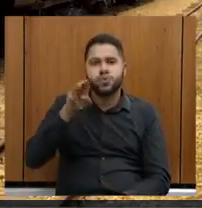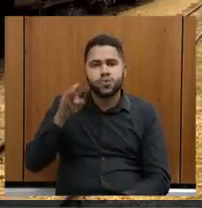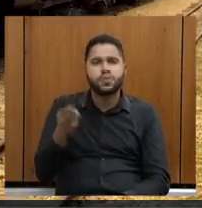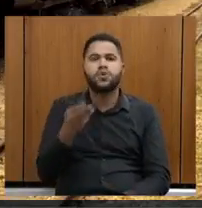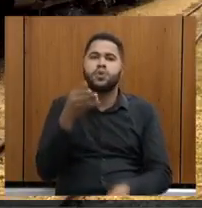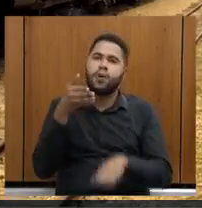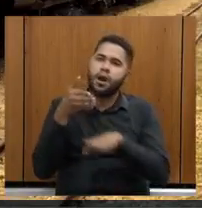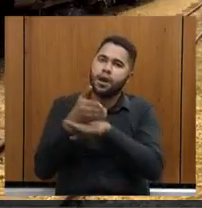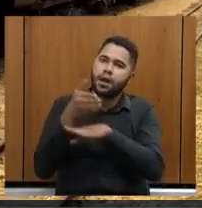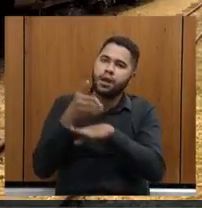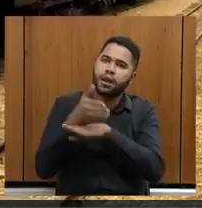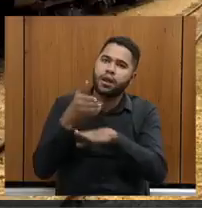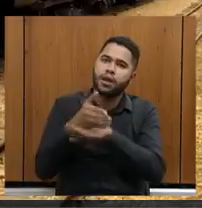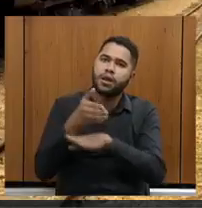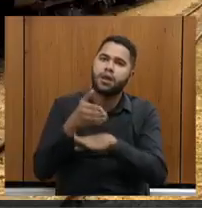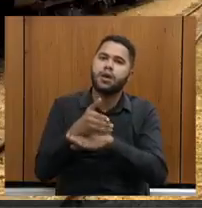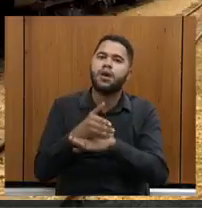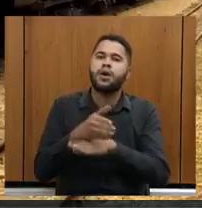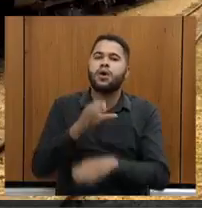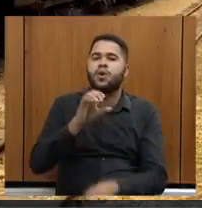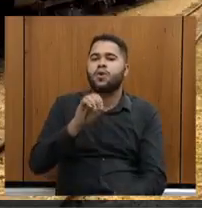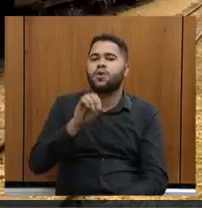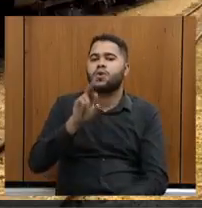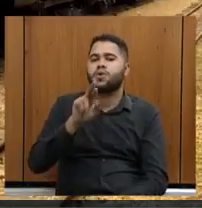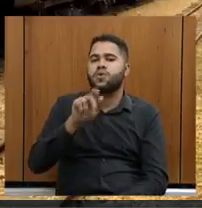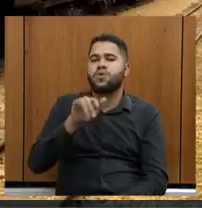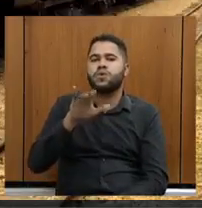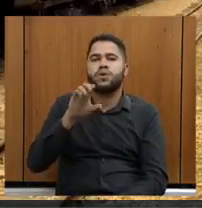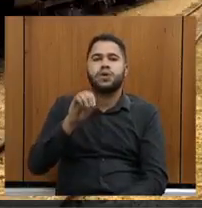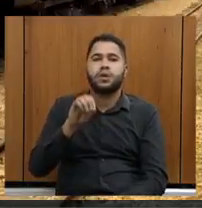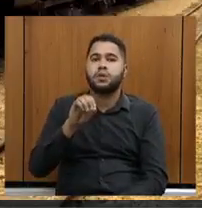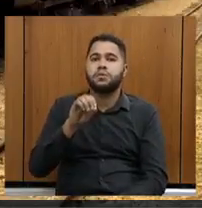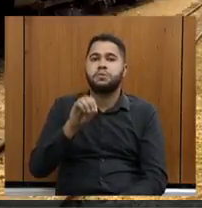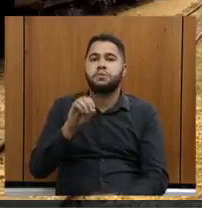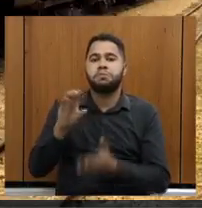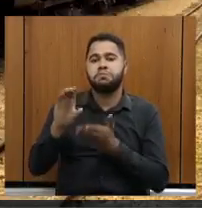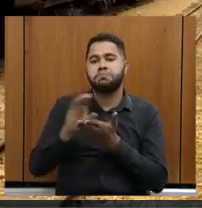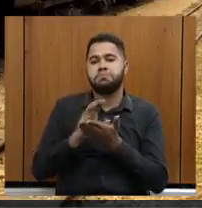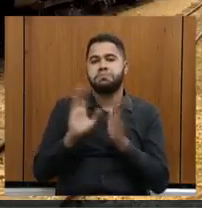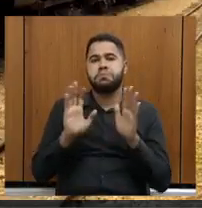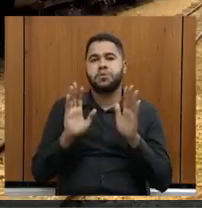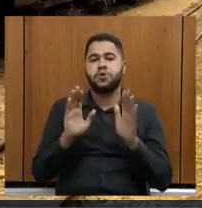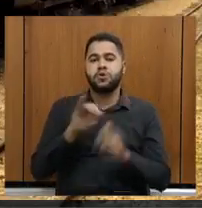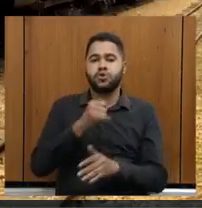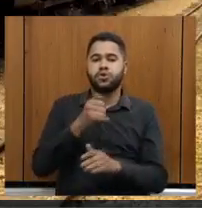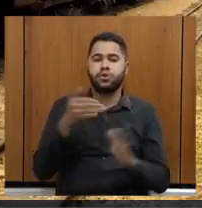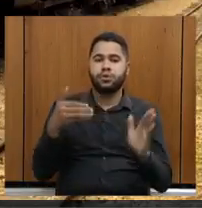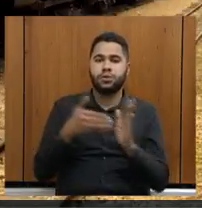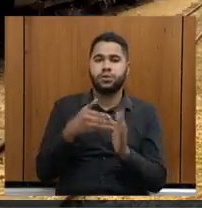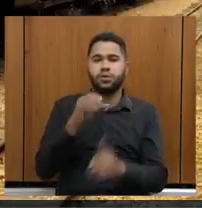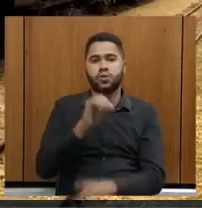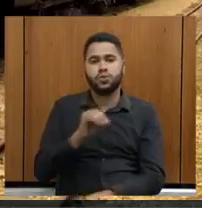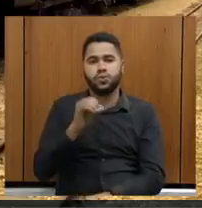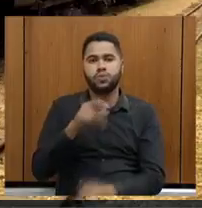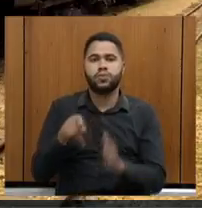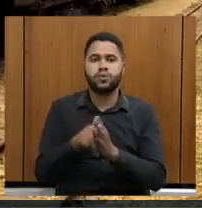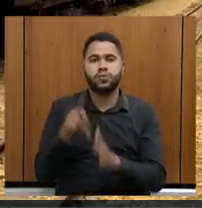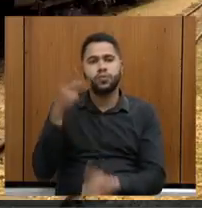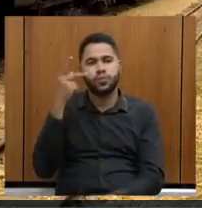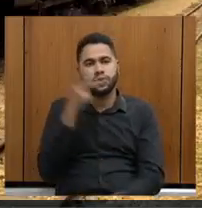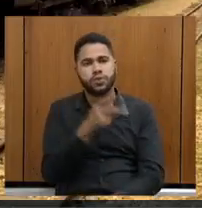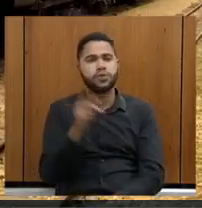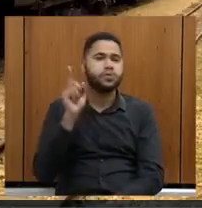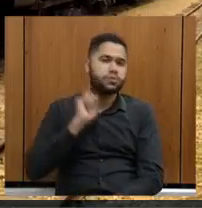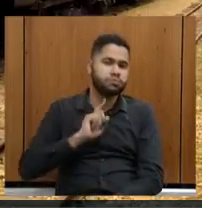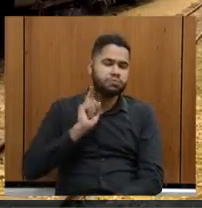acessos orgânicos sem nenhum financiamento de janeiro a outubro. A equipe do Visite Minas Gerais